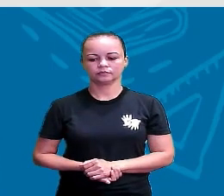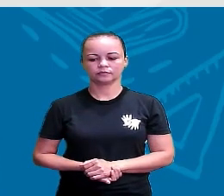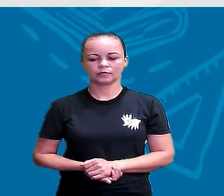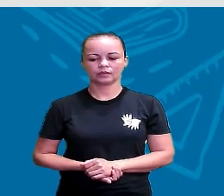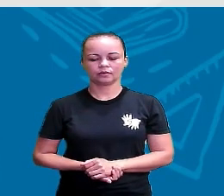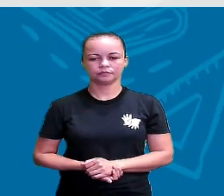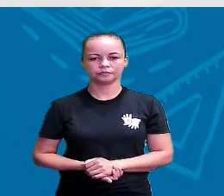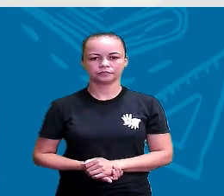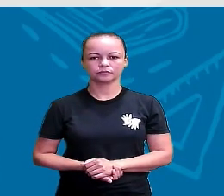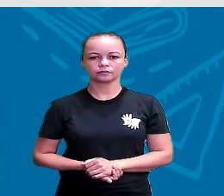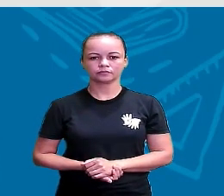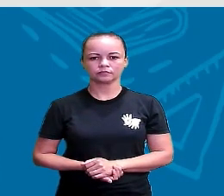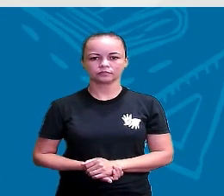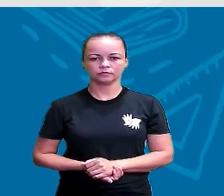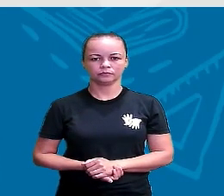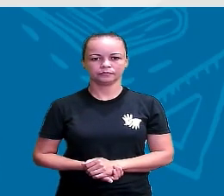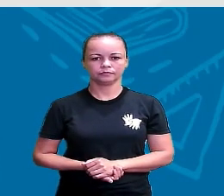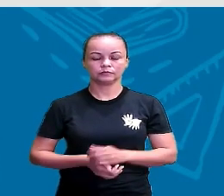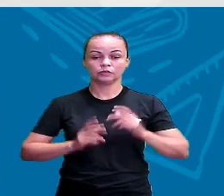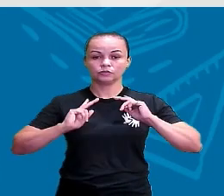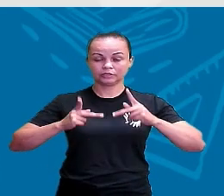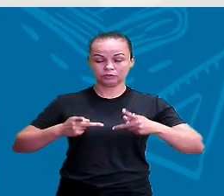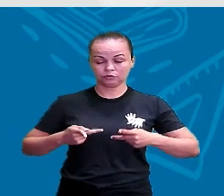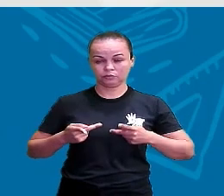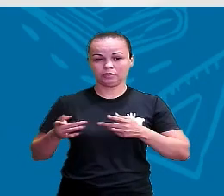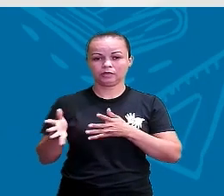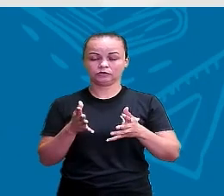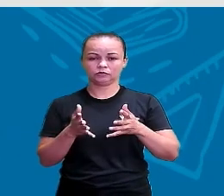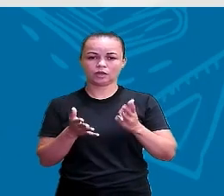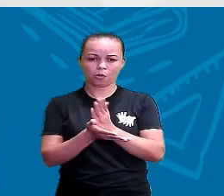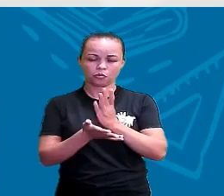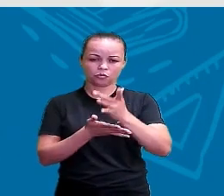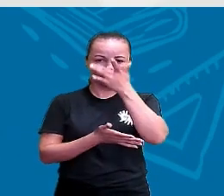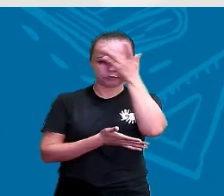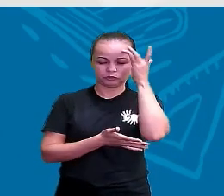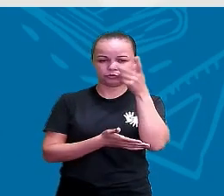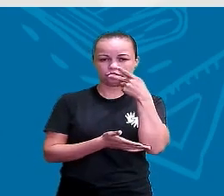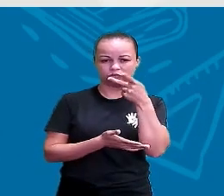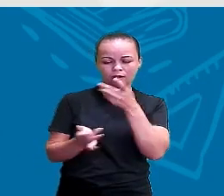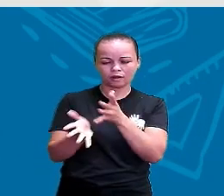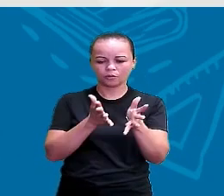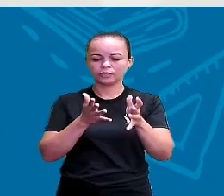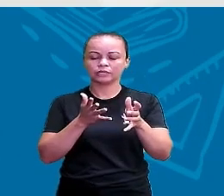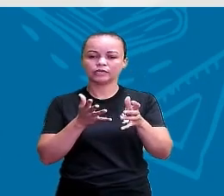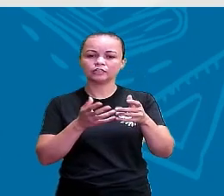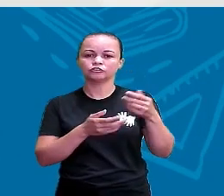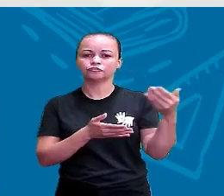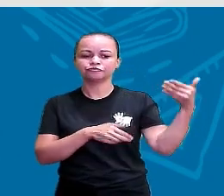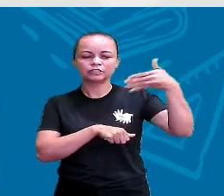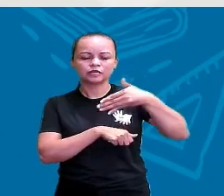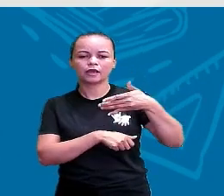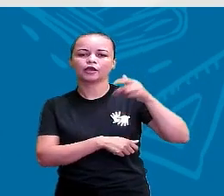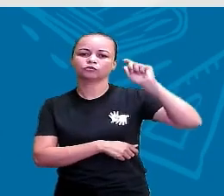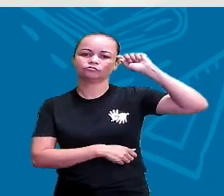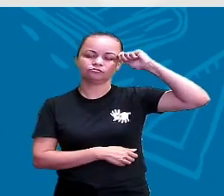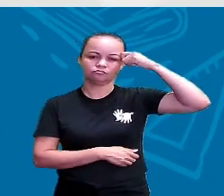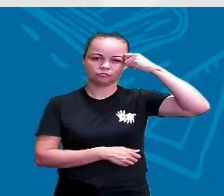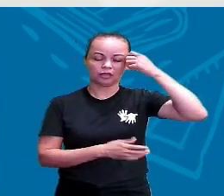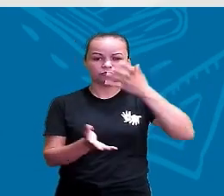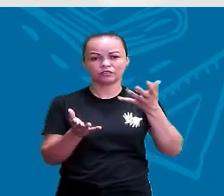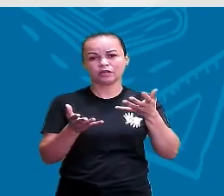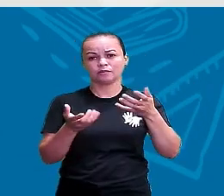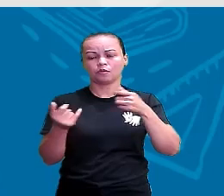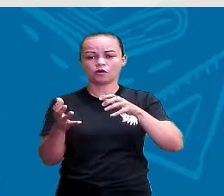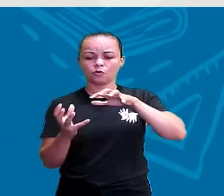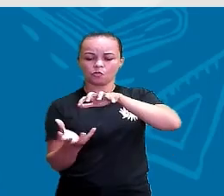Os seres humanos, alguns historiadores falam que os seres humanos, eles vieram da África, certo? Embora a divisão